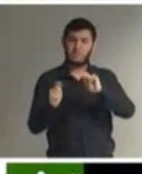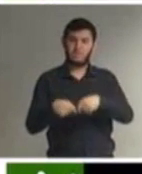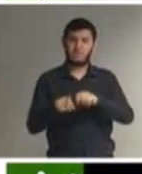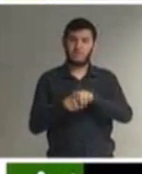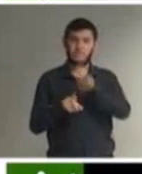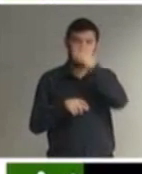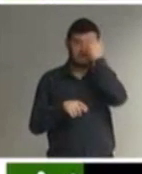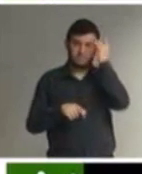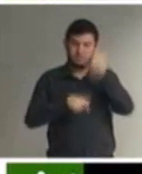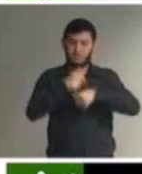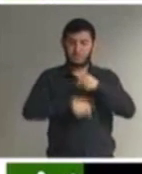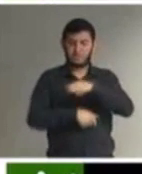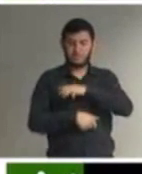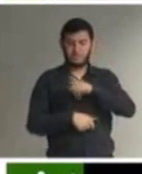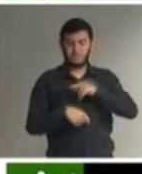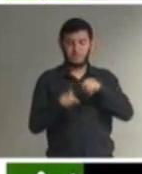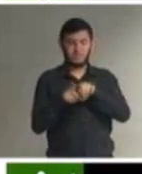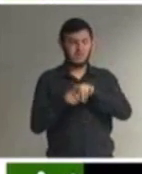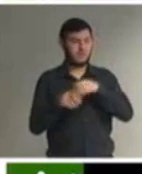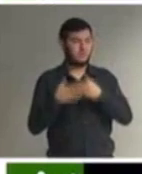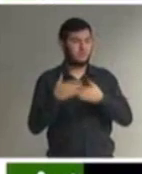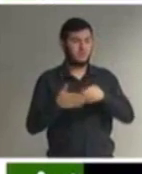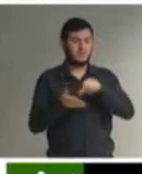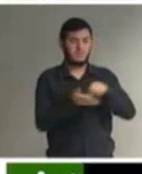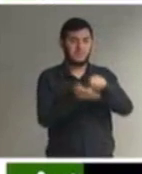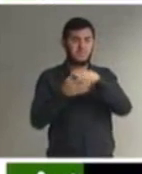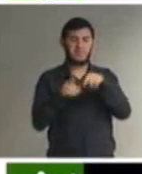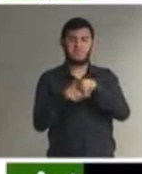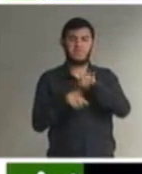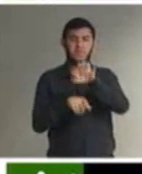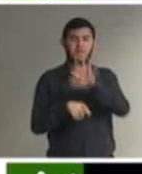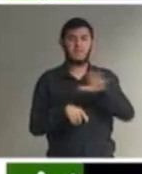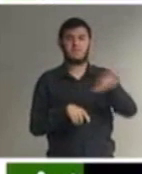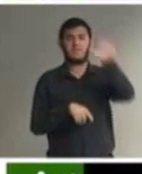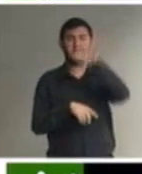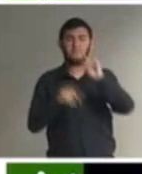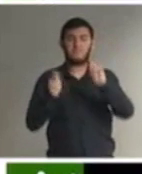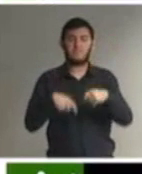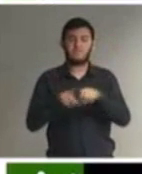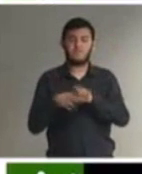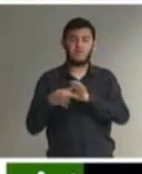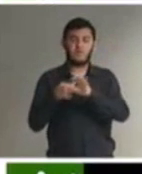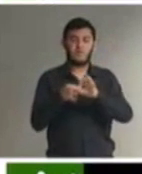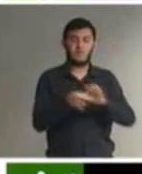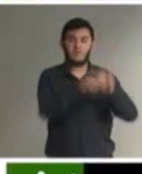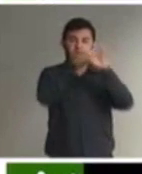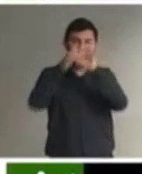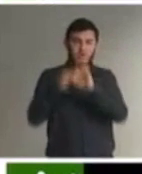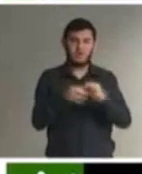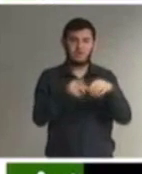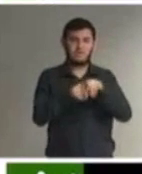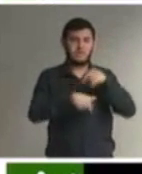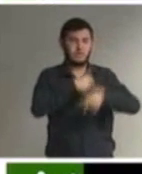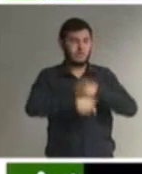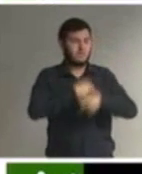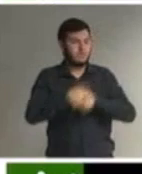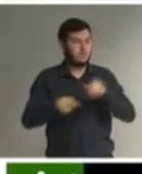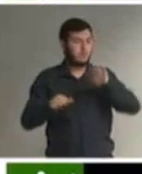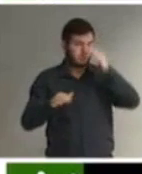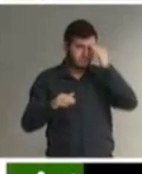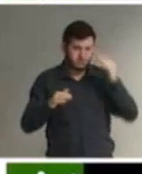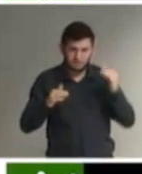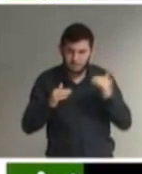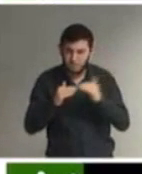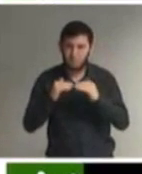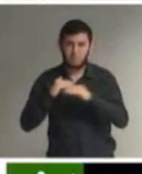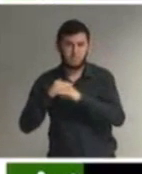esferas em suas localidades deem as mãos e atuem de uma forma efetiva de uma forma concreta que a gente faça a diferença